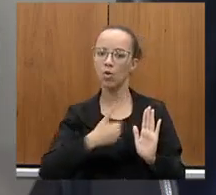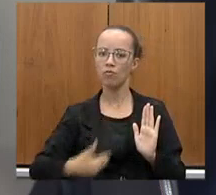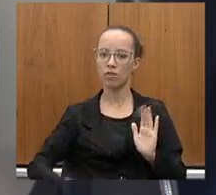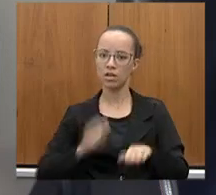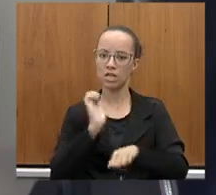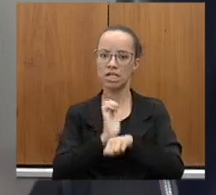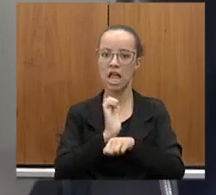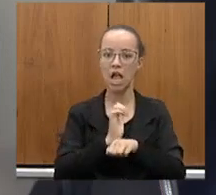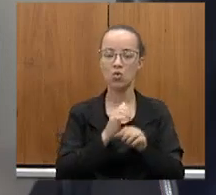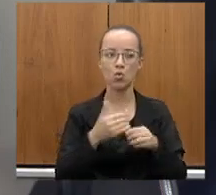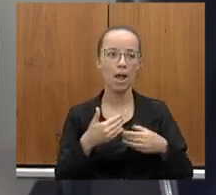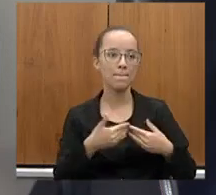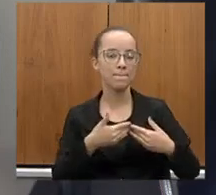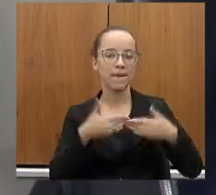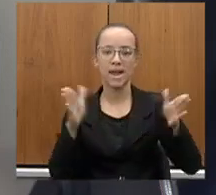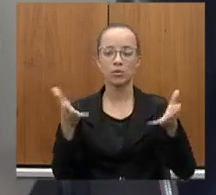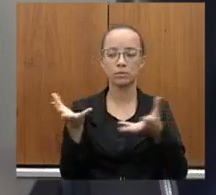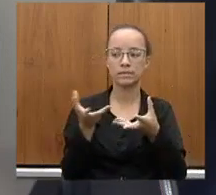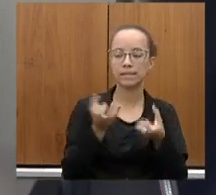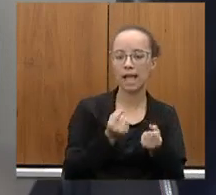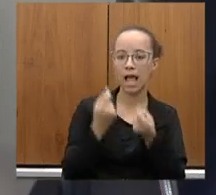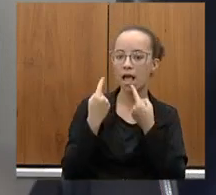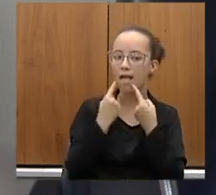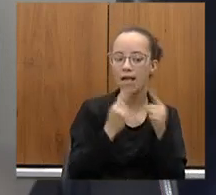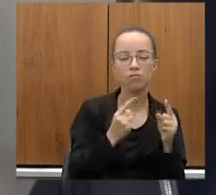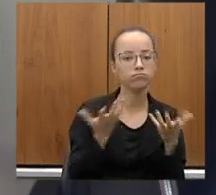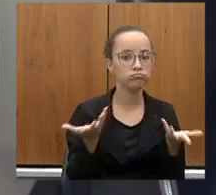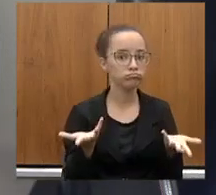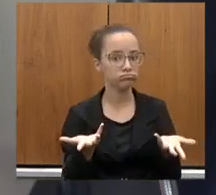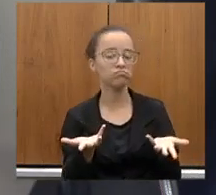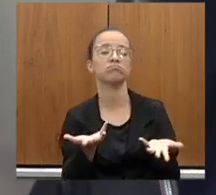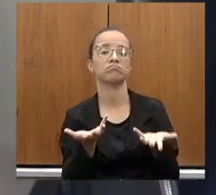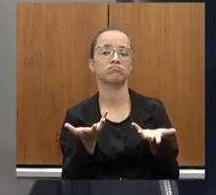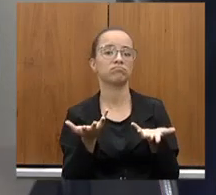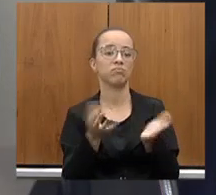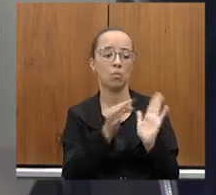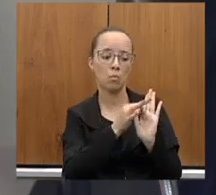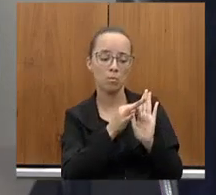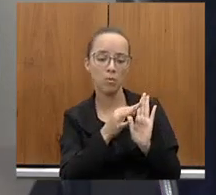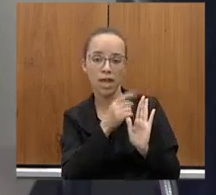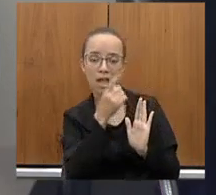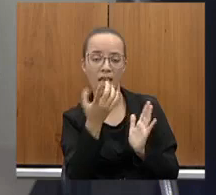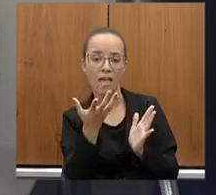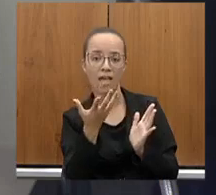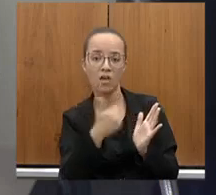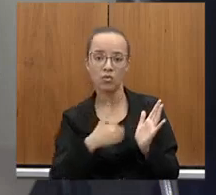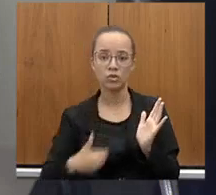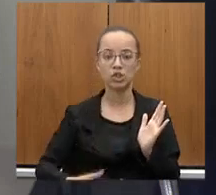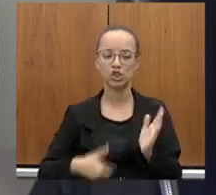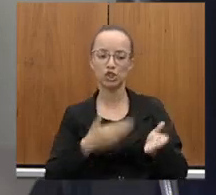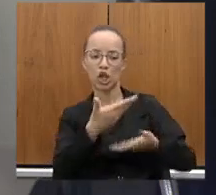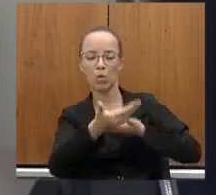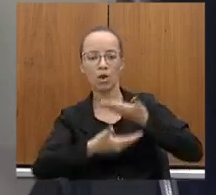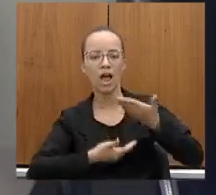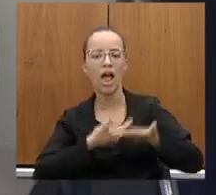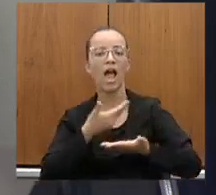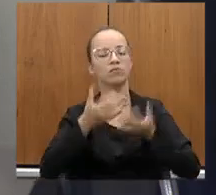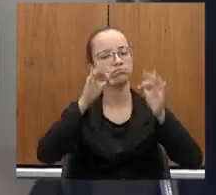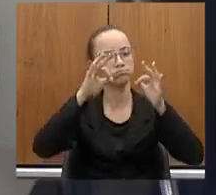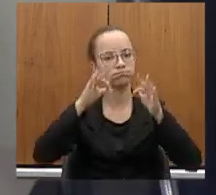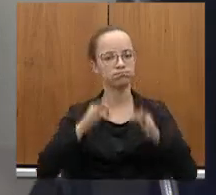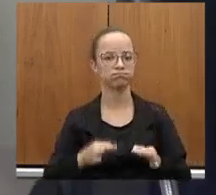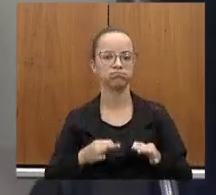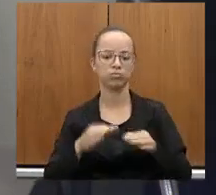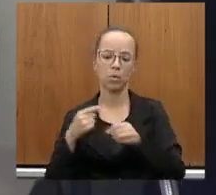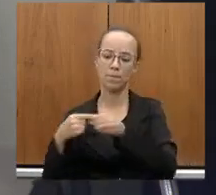abriu a discutir alternativas, nunca se propôs a fazer um processo dialogado, efetivo com